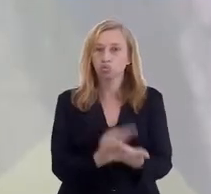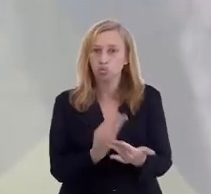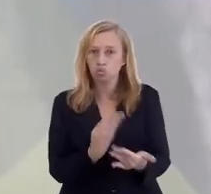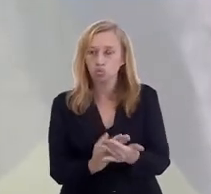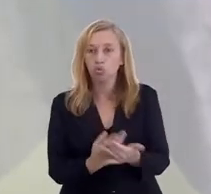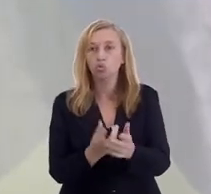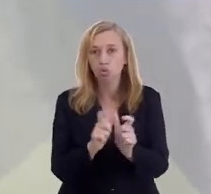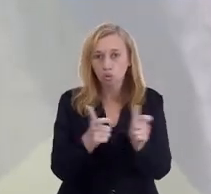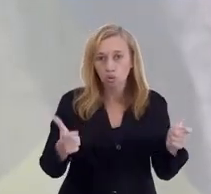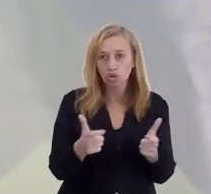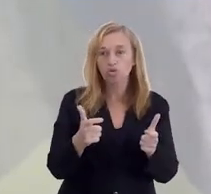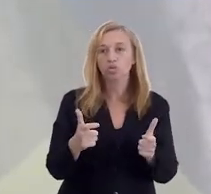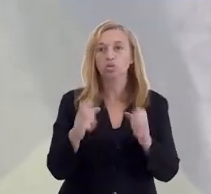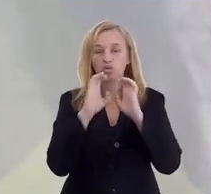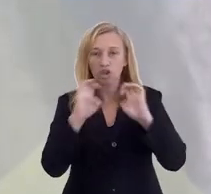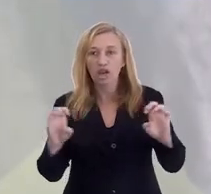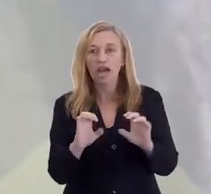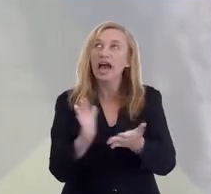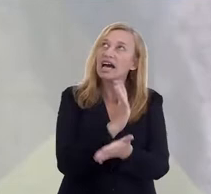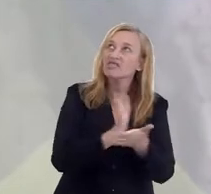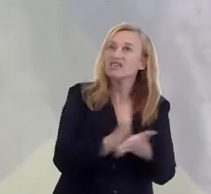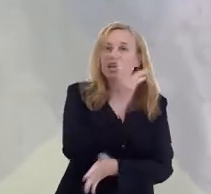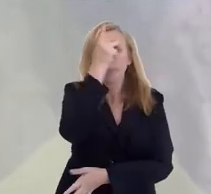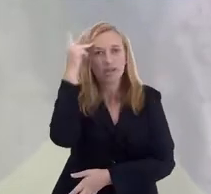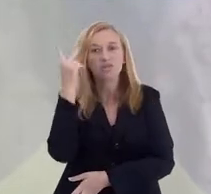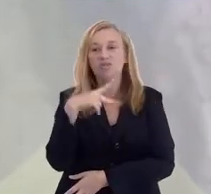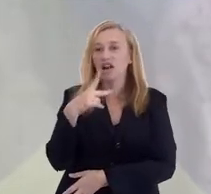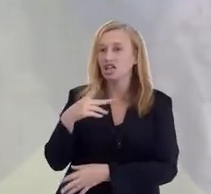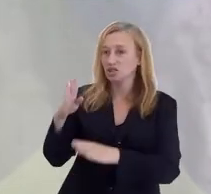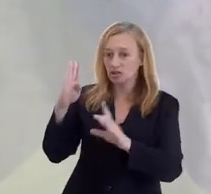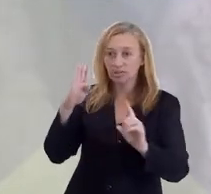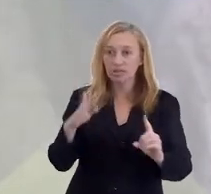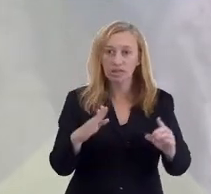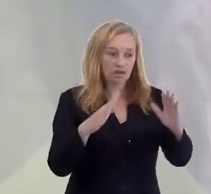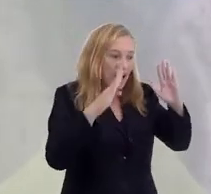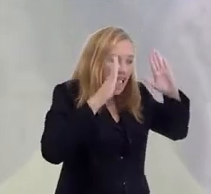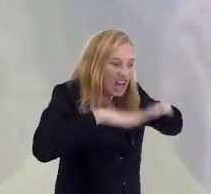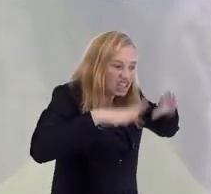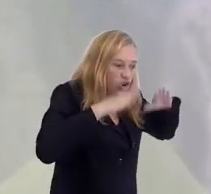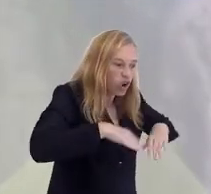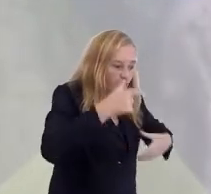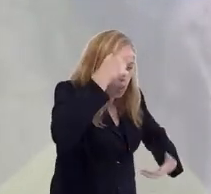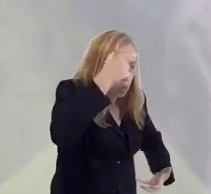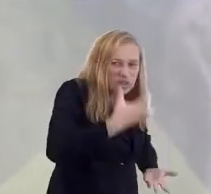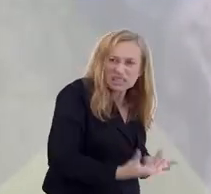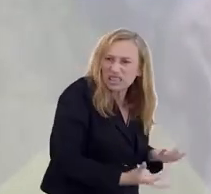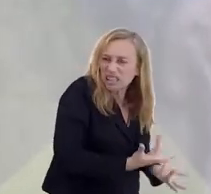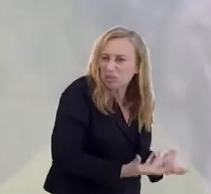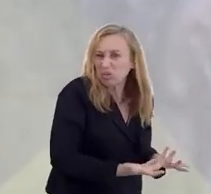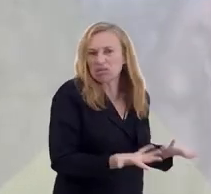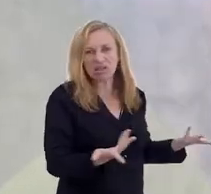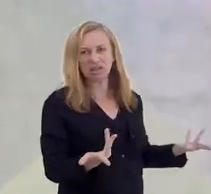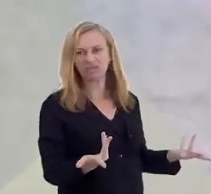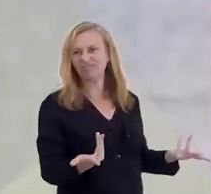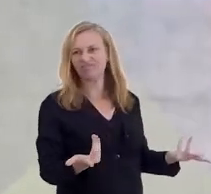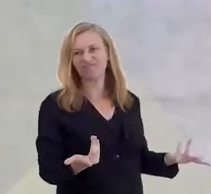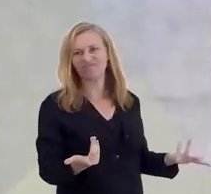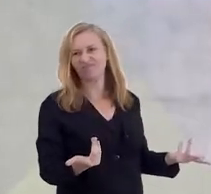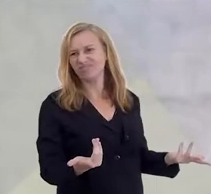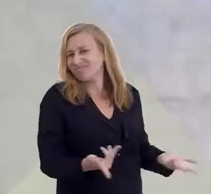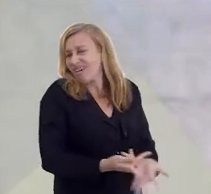Espírito é um grande estudioso do Evangelho. Às vezes as pessoas dizem que nós somos adoradores do diabo, aquela coisa